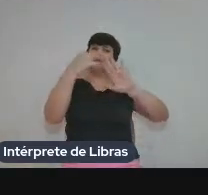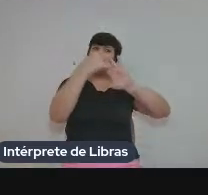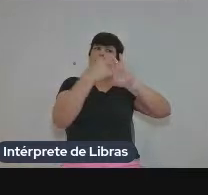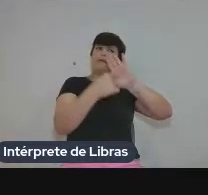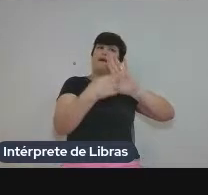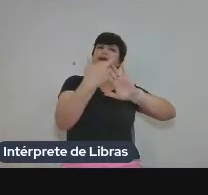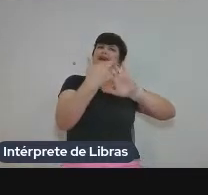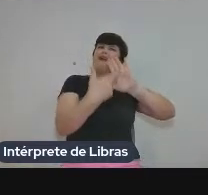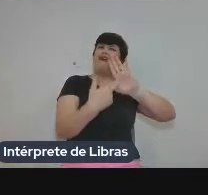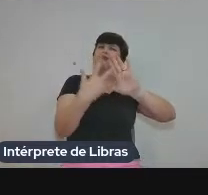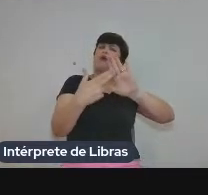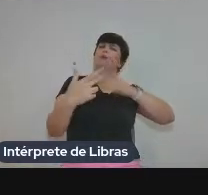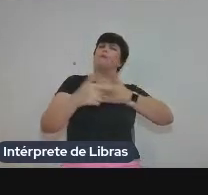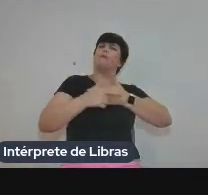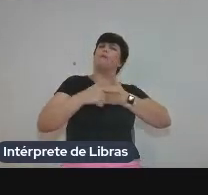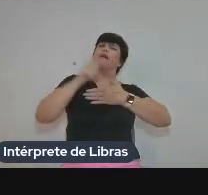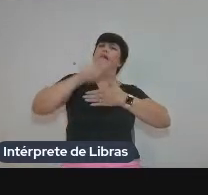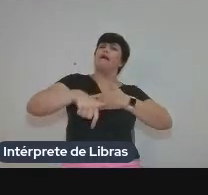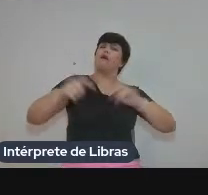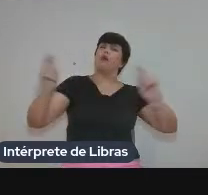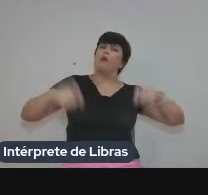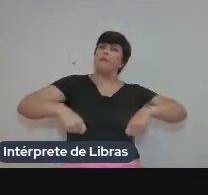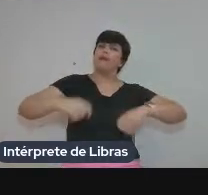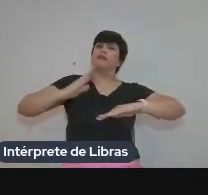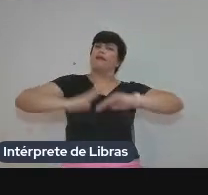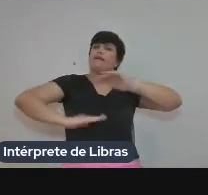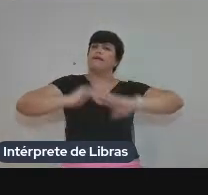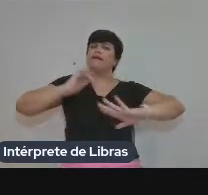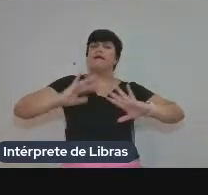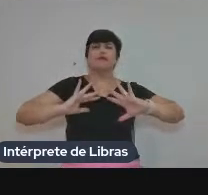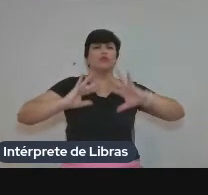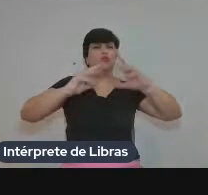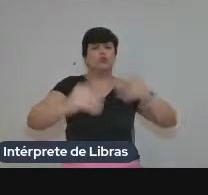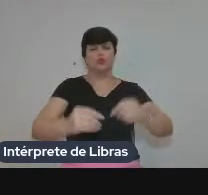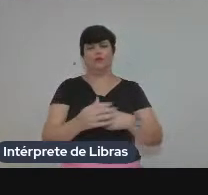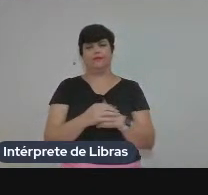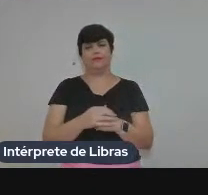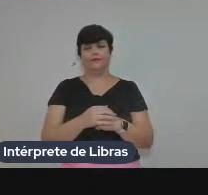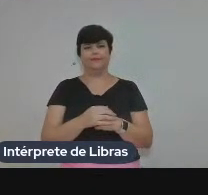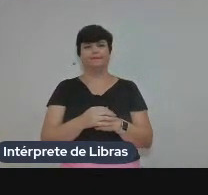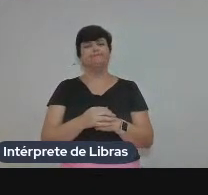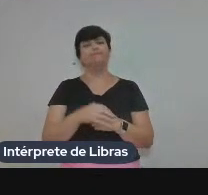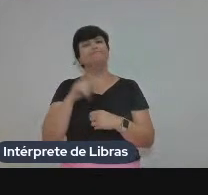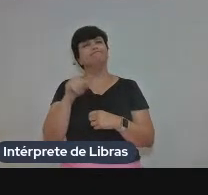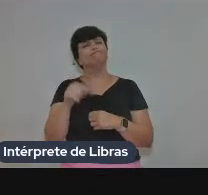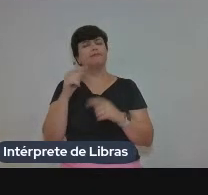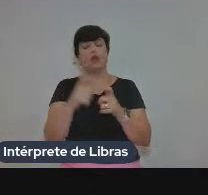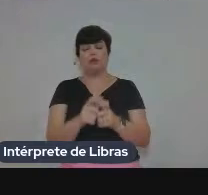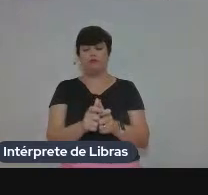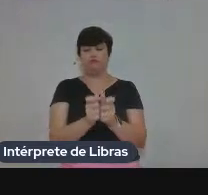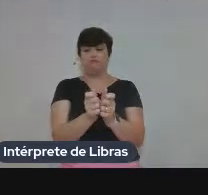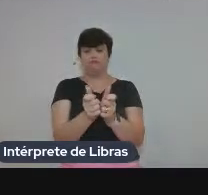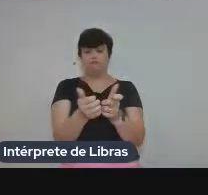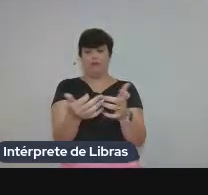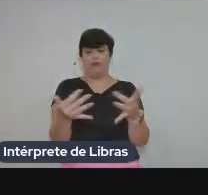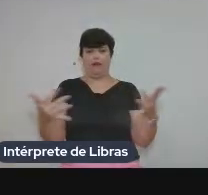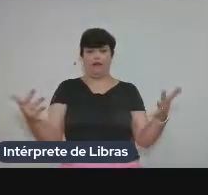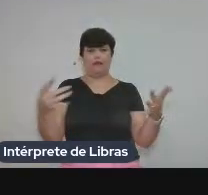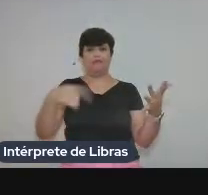mesmo, assim, qual é o papel do intérprete? Qual é a competência do intérprete? Aí, pode passar. Aí, eu amplio essas